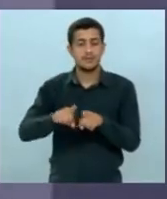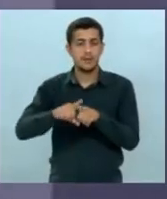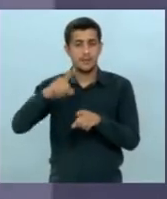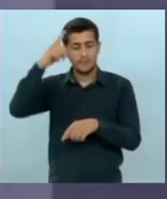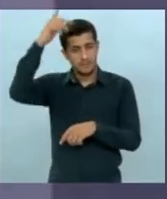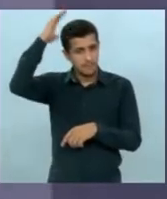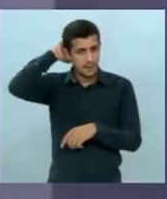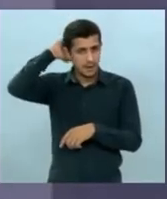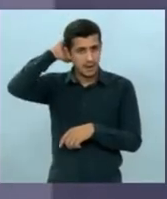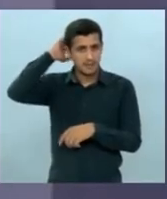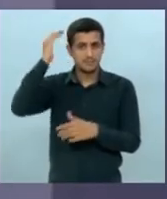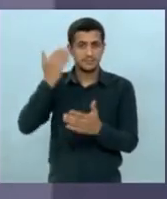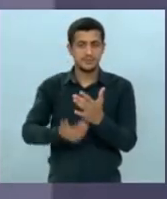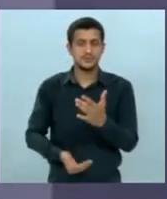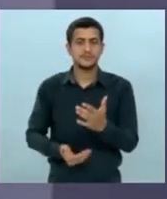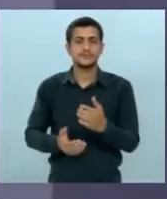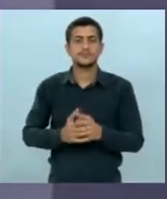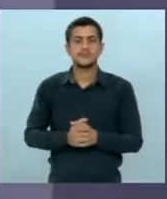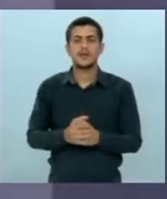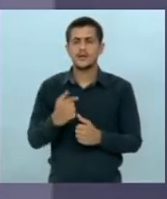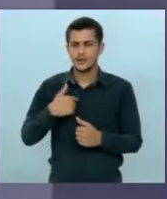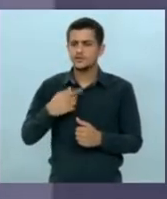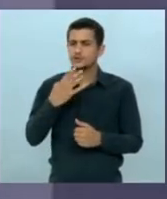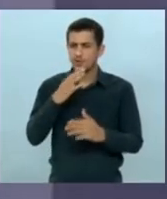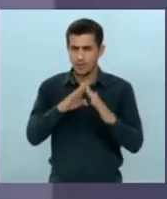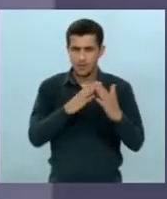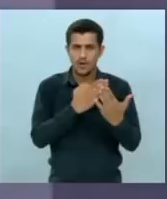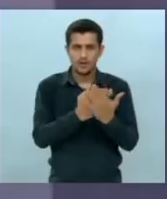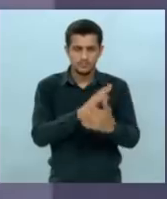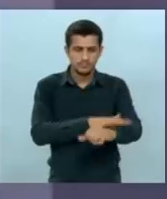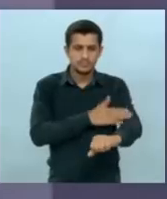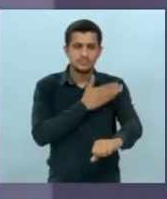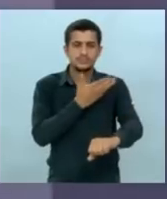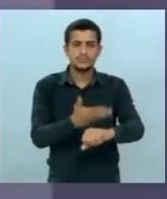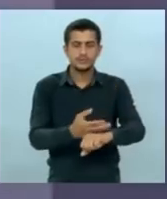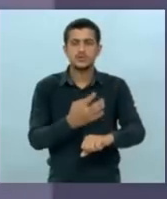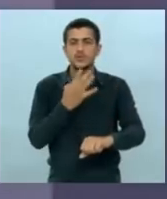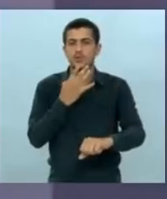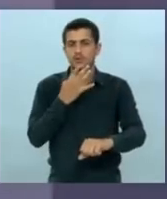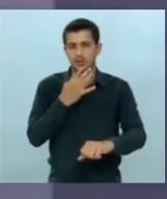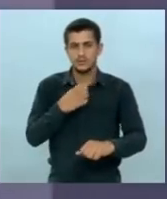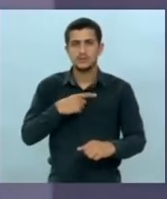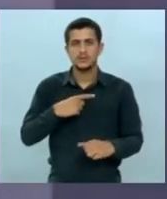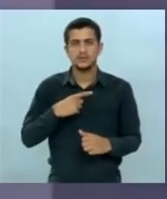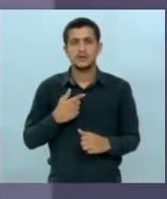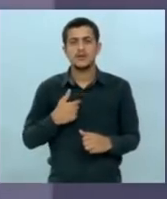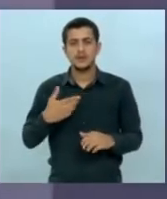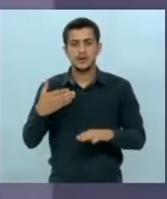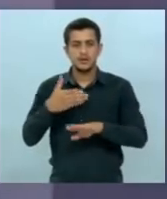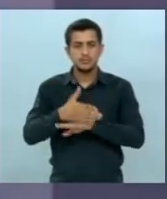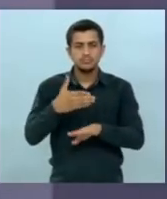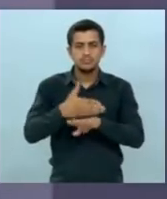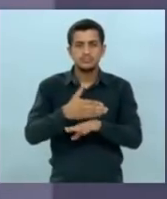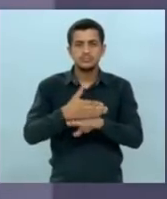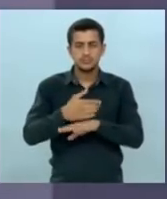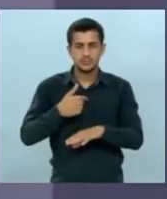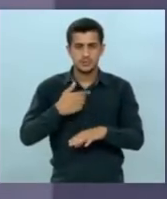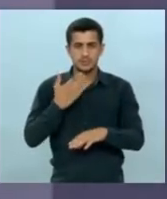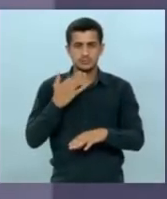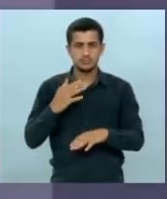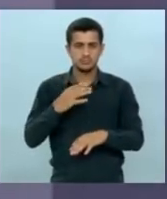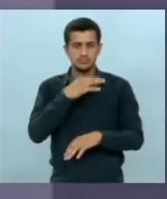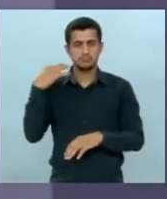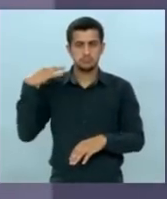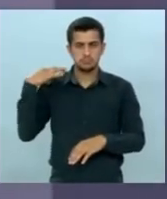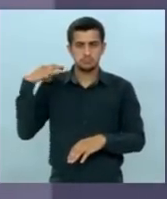escola de tempo integral eu conheço você sabe disso num programa que eu frequentei como voluntário através